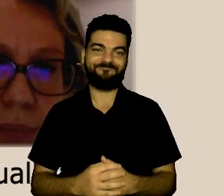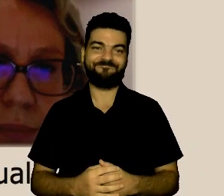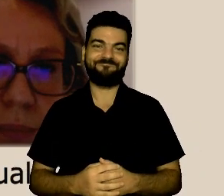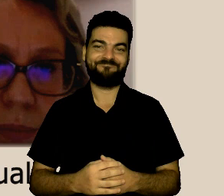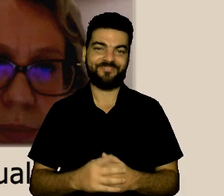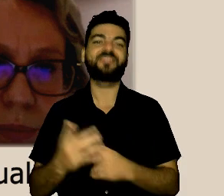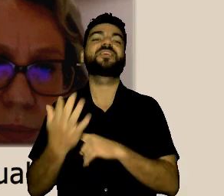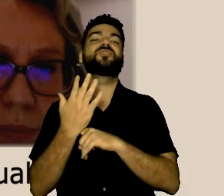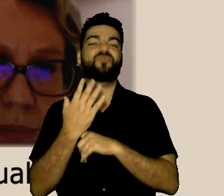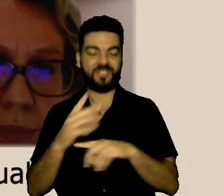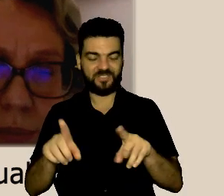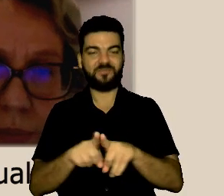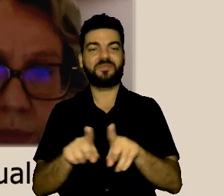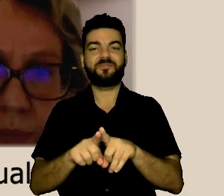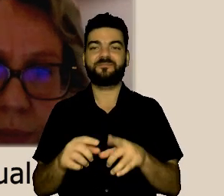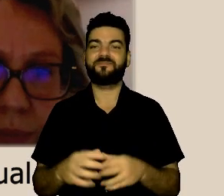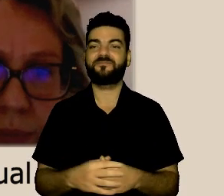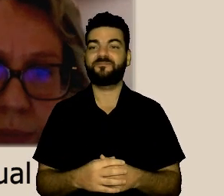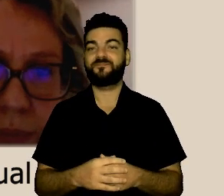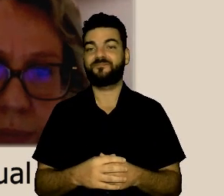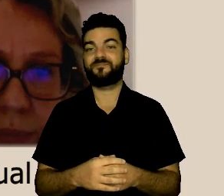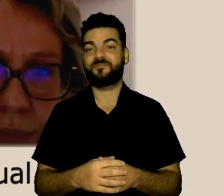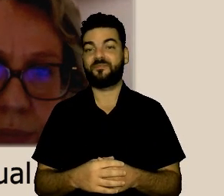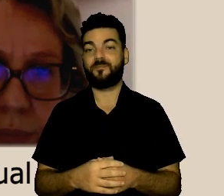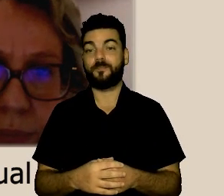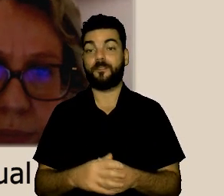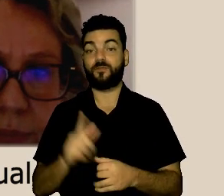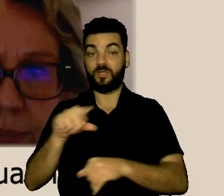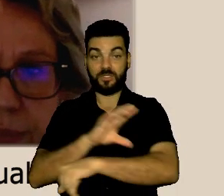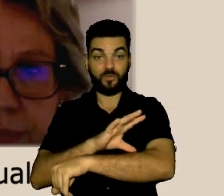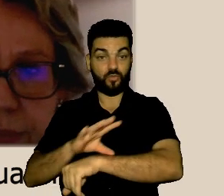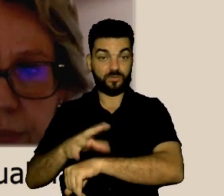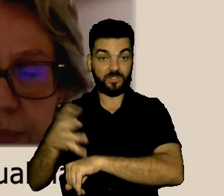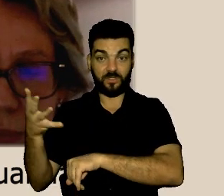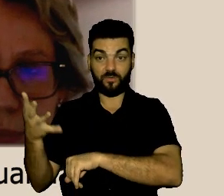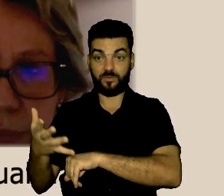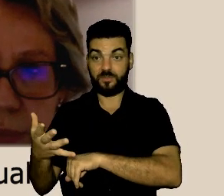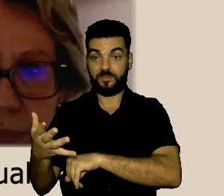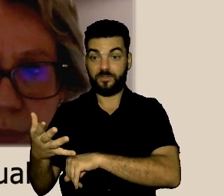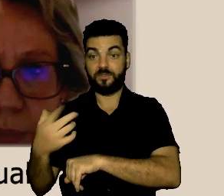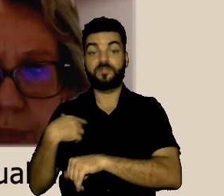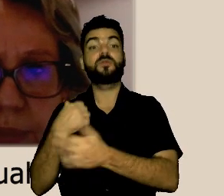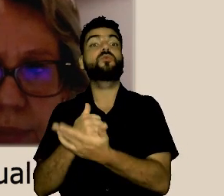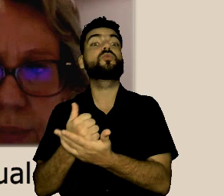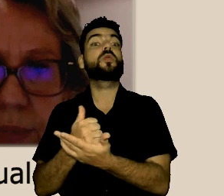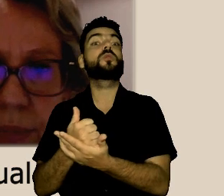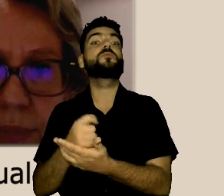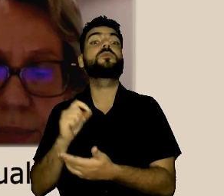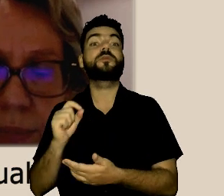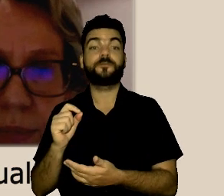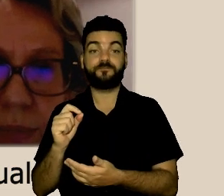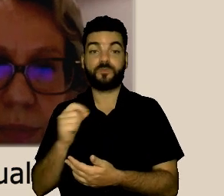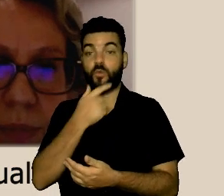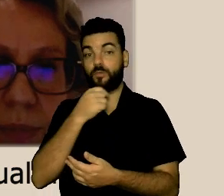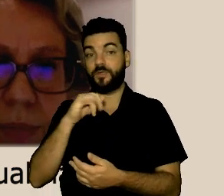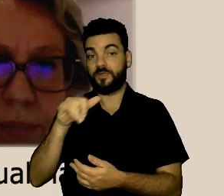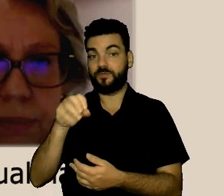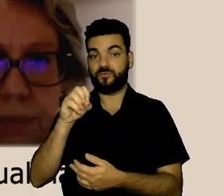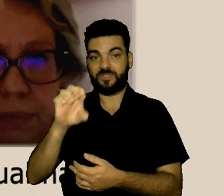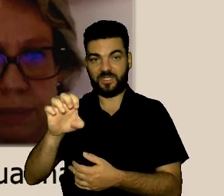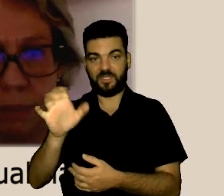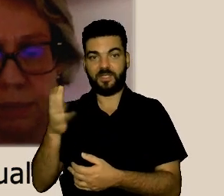sendo coordenado pelo doutor José Marcos Lunardelli, que está aqui conosco, a quem